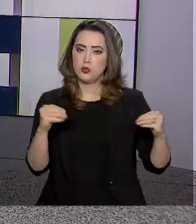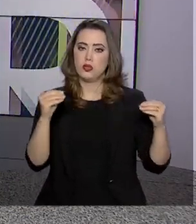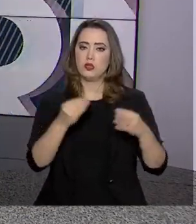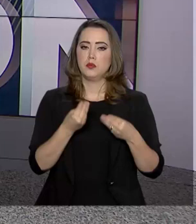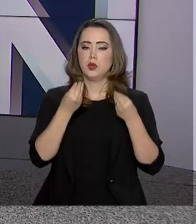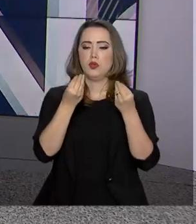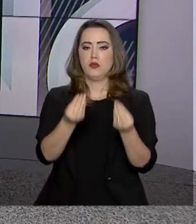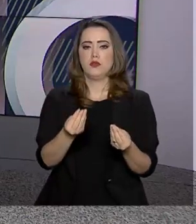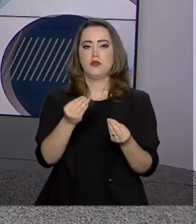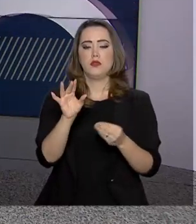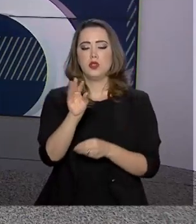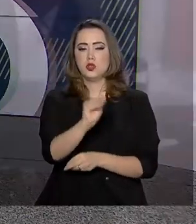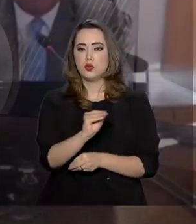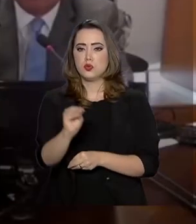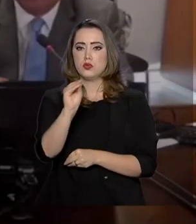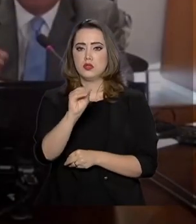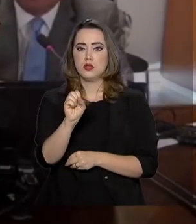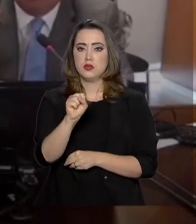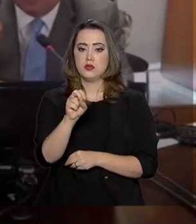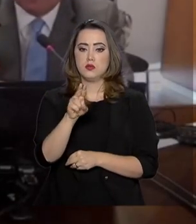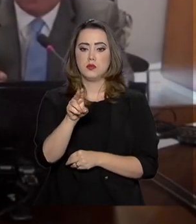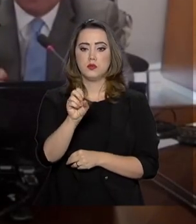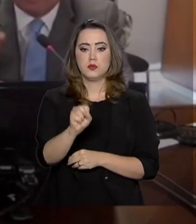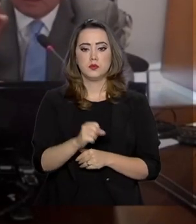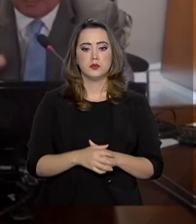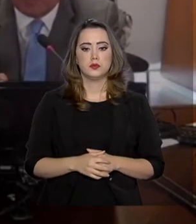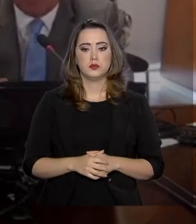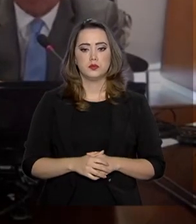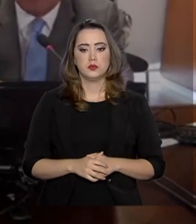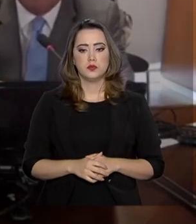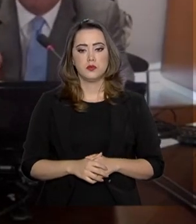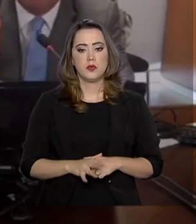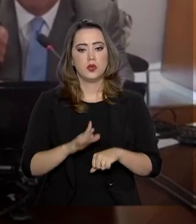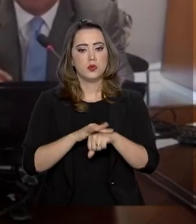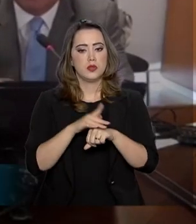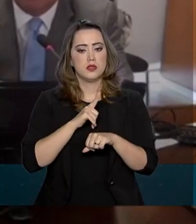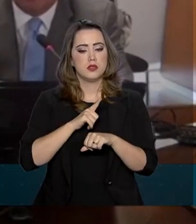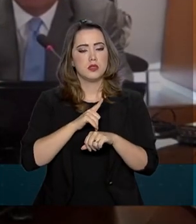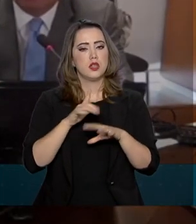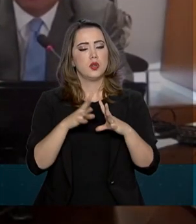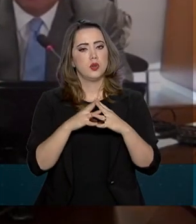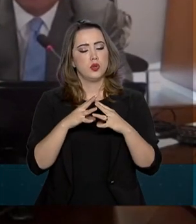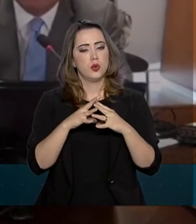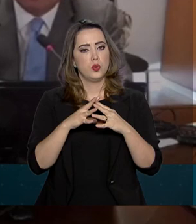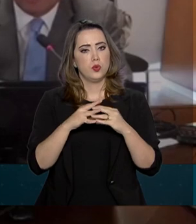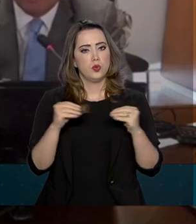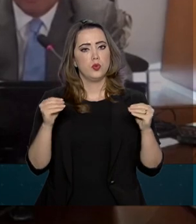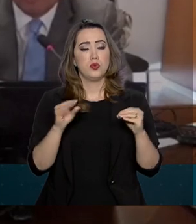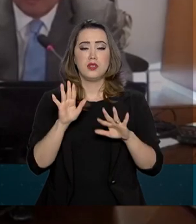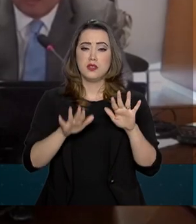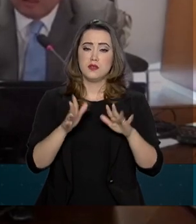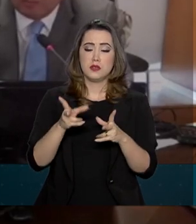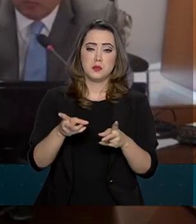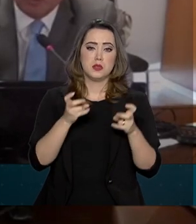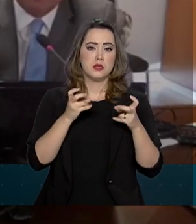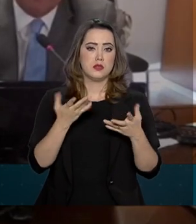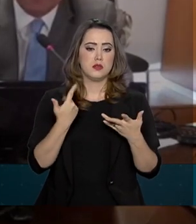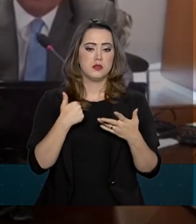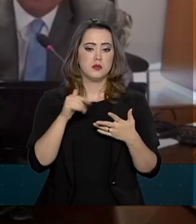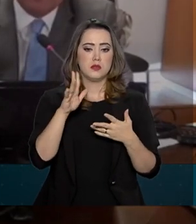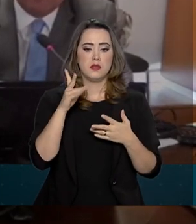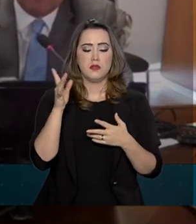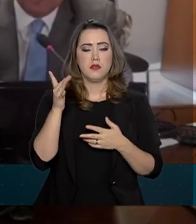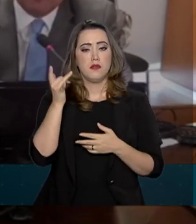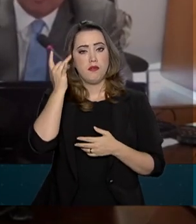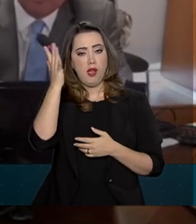oferecido pelo SUS. A manceníase tem cura e o diagnóstico, às vezes, está muito